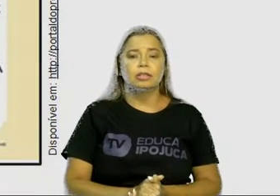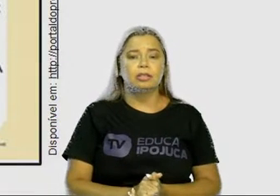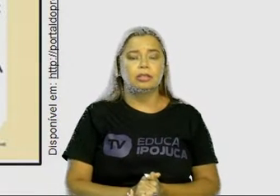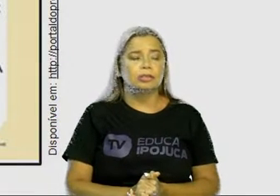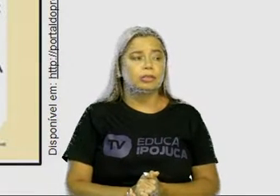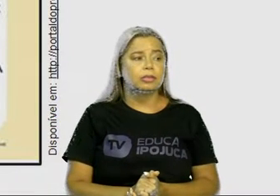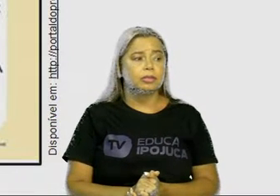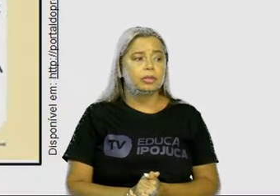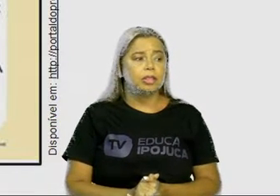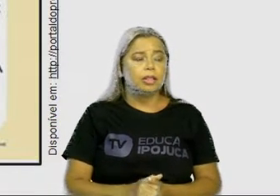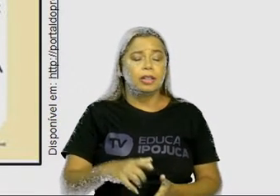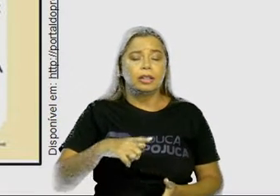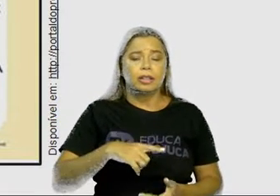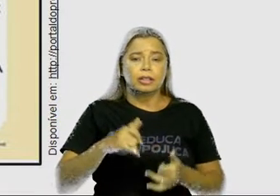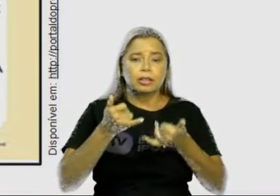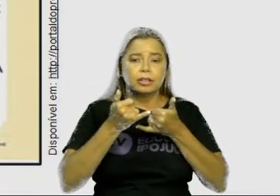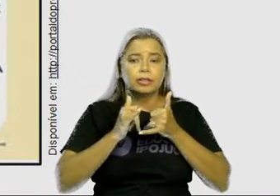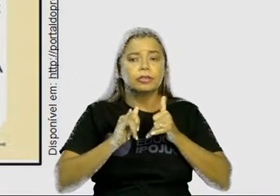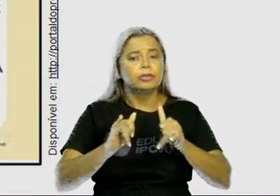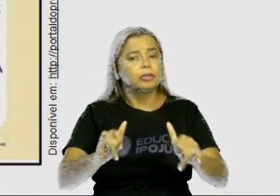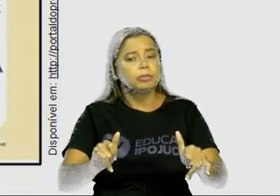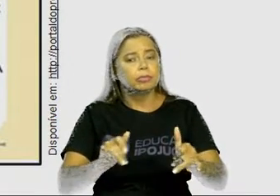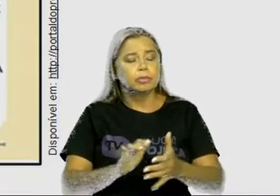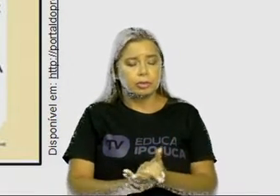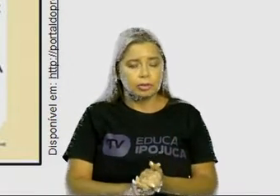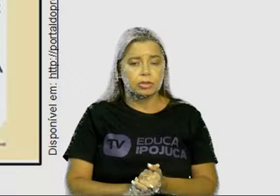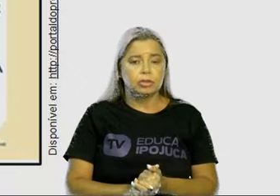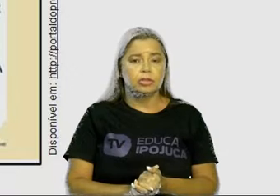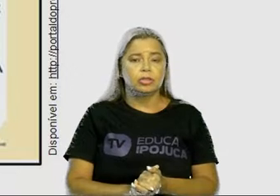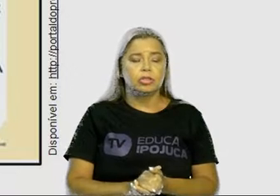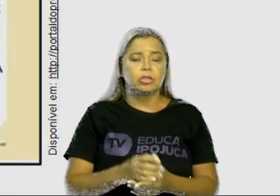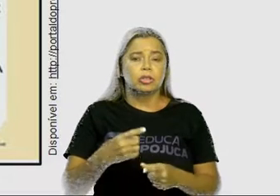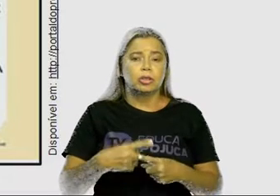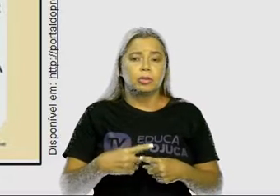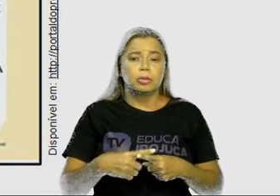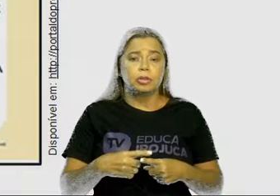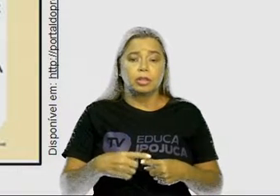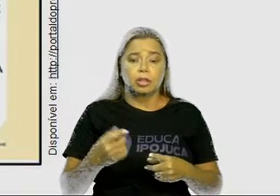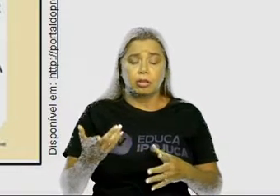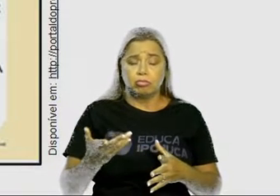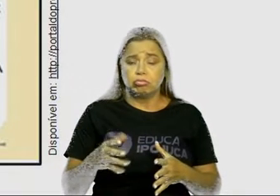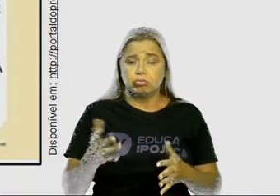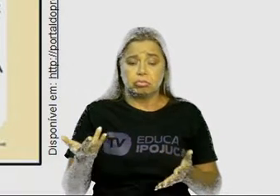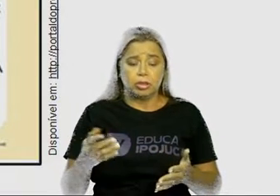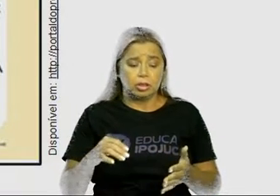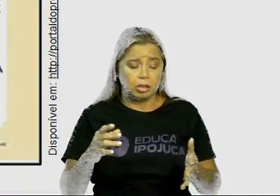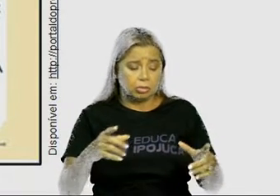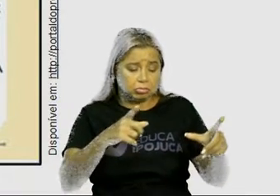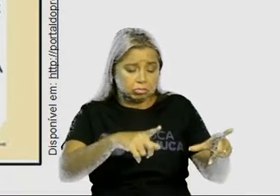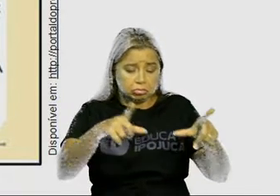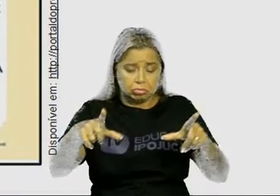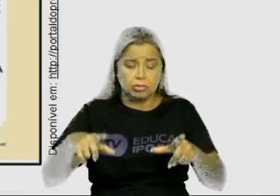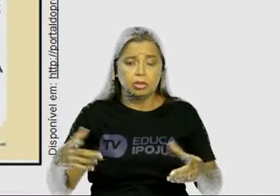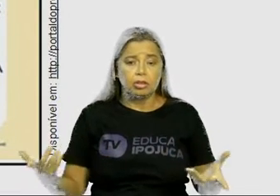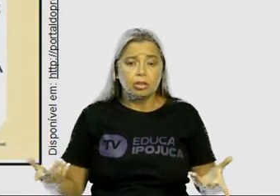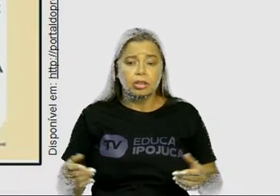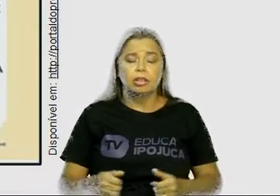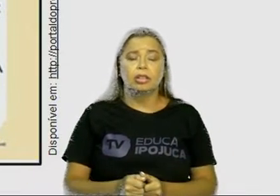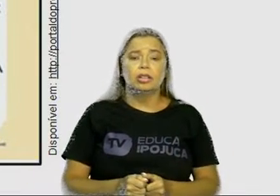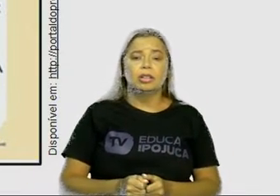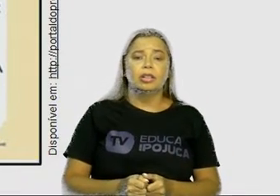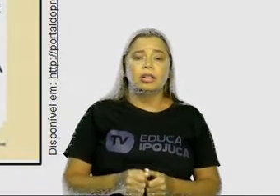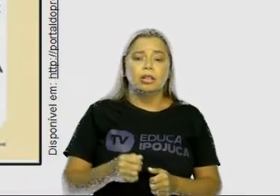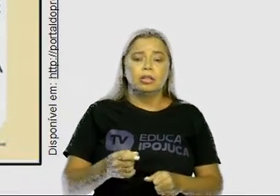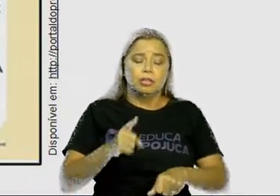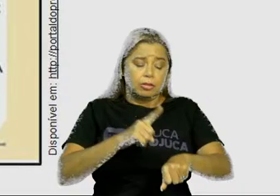E aí tem algumas informações da propaganda, porque vai ser um evento, que é um festival, e vai falar onde vai acontecer